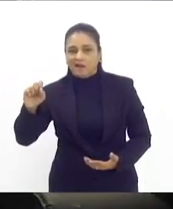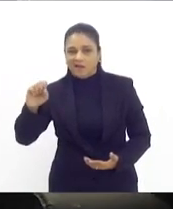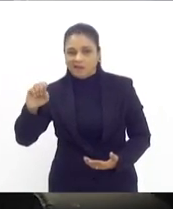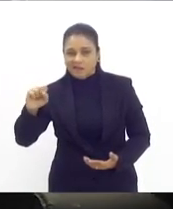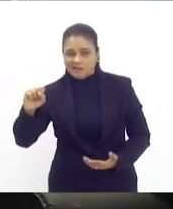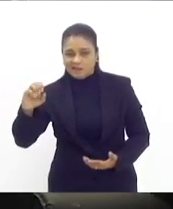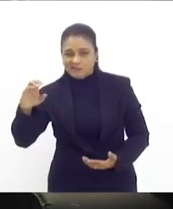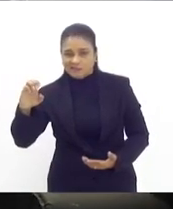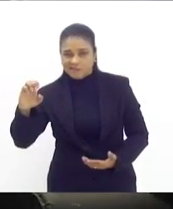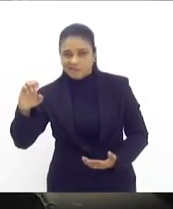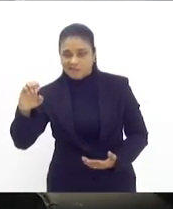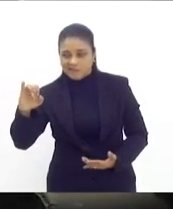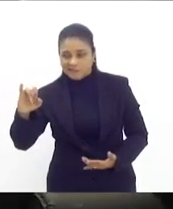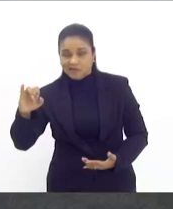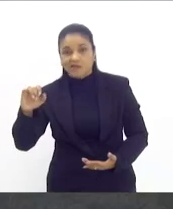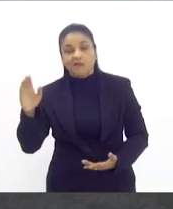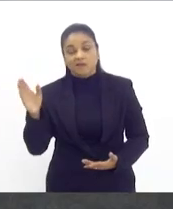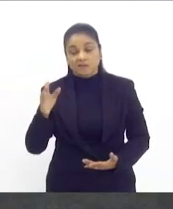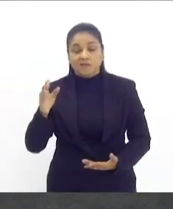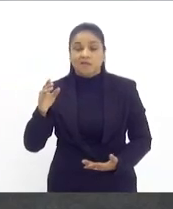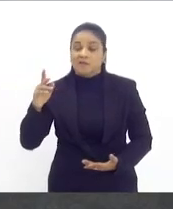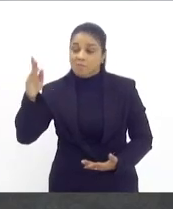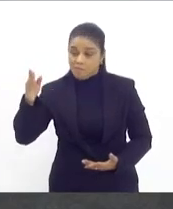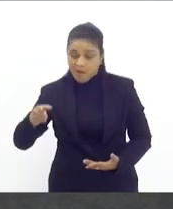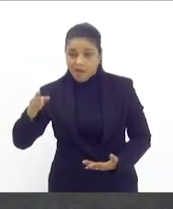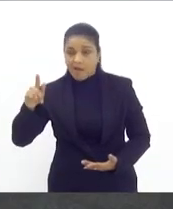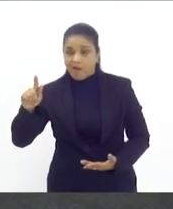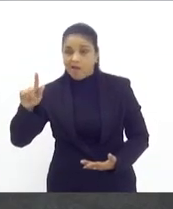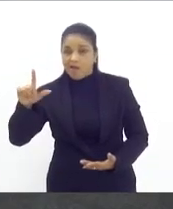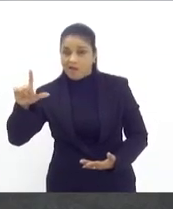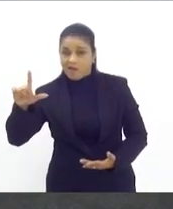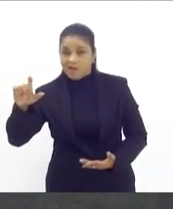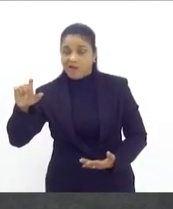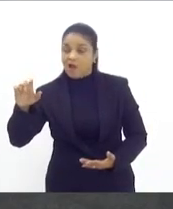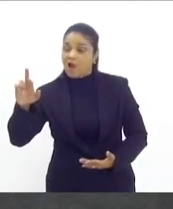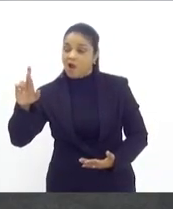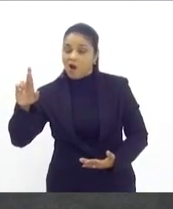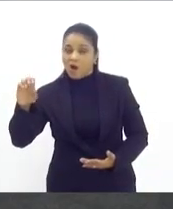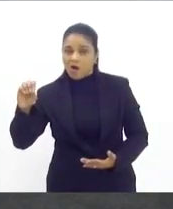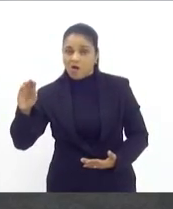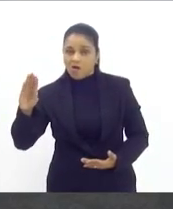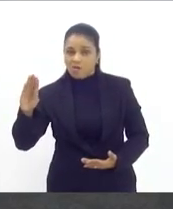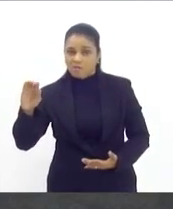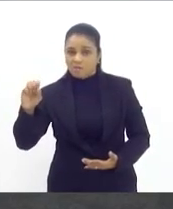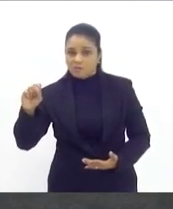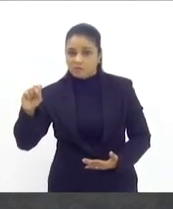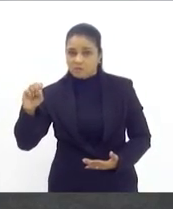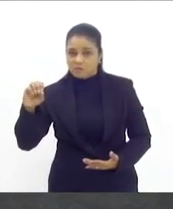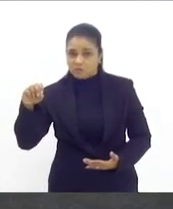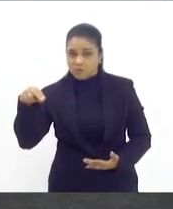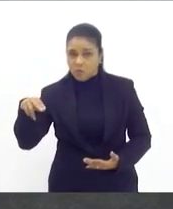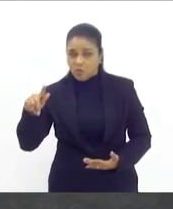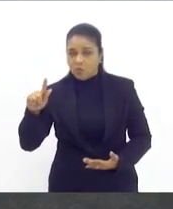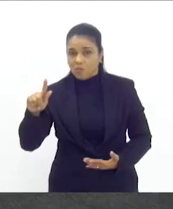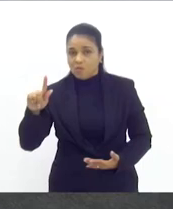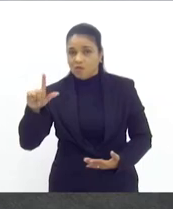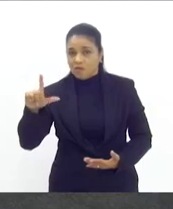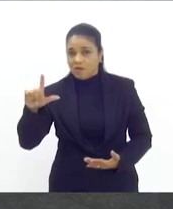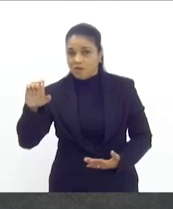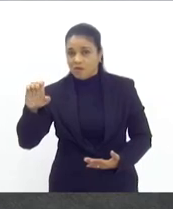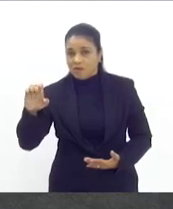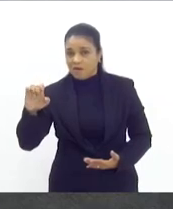Conciliar estádio Gilberto Cardoso barra Robson Grace. Porque nenhum estaria